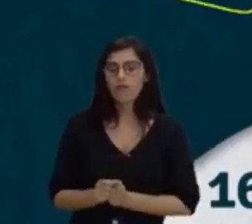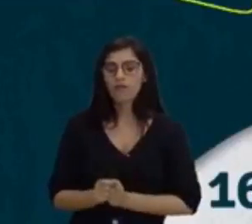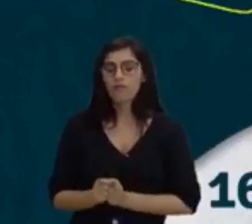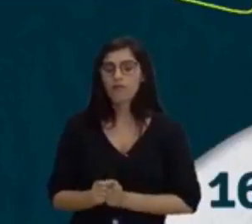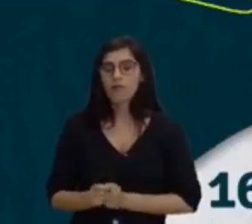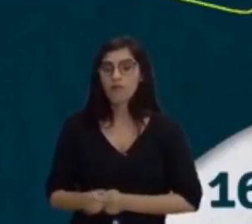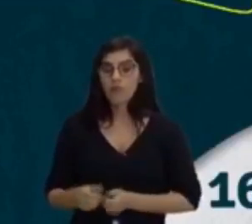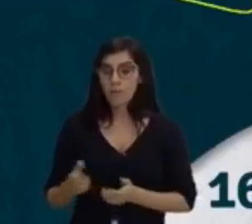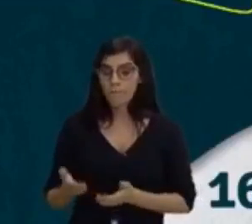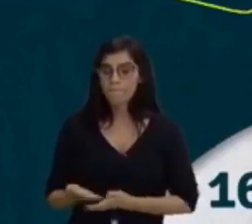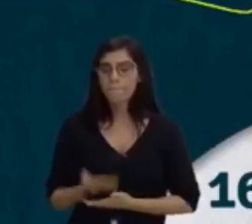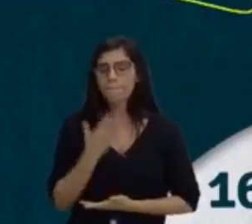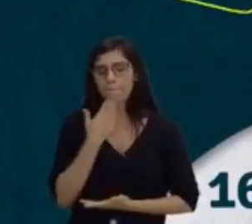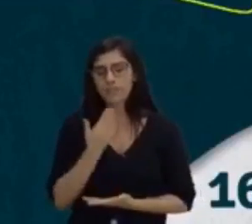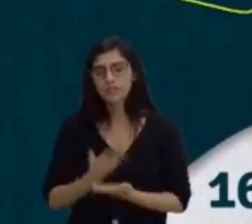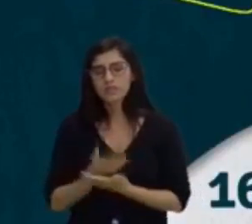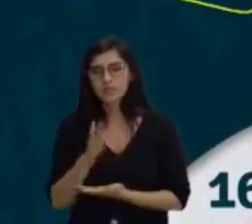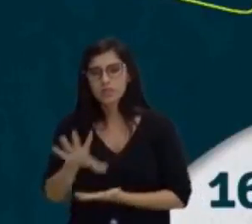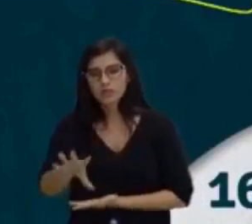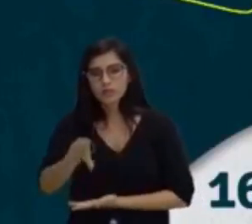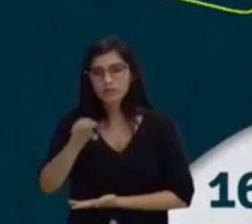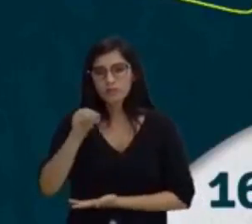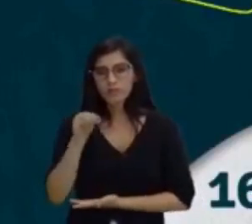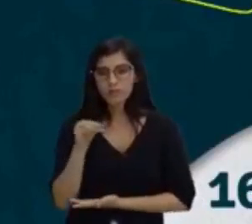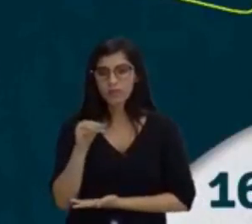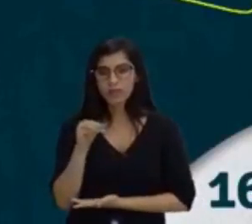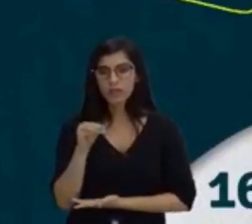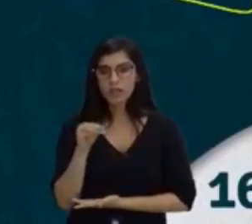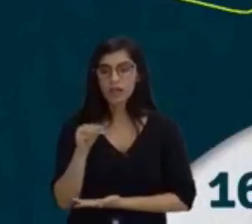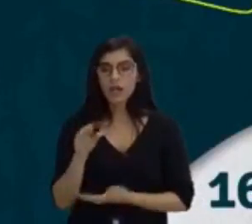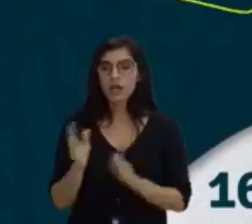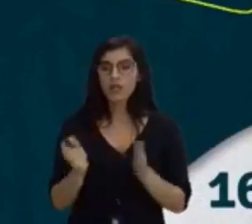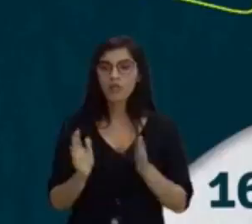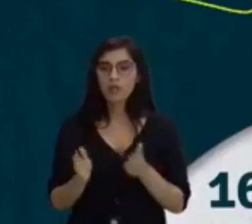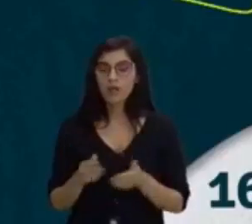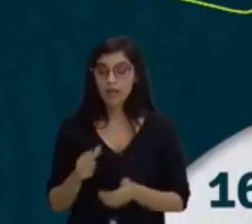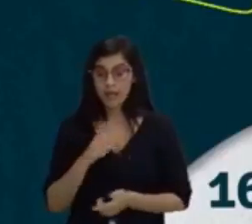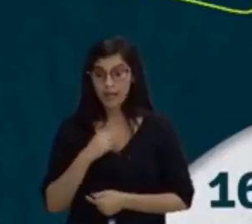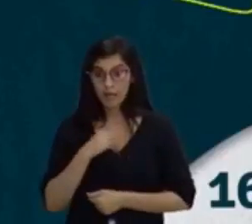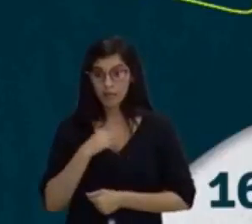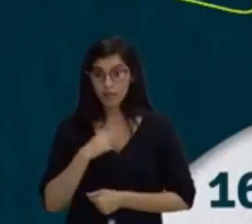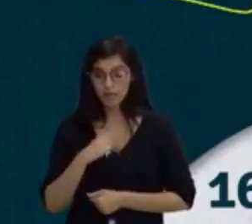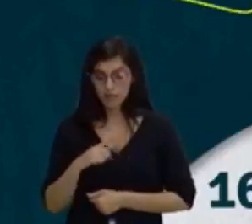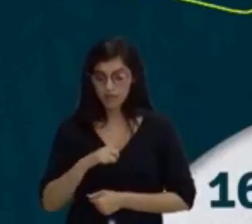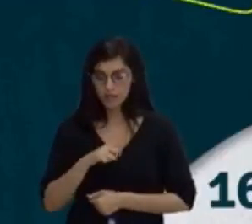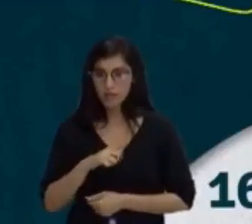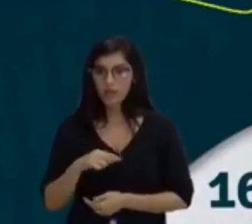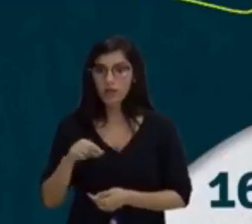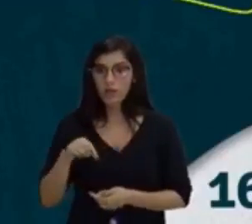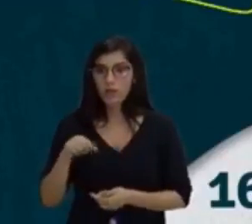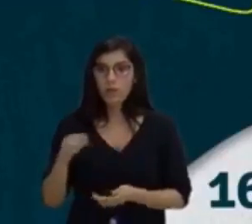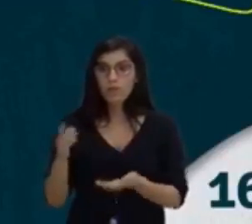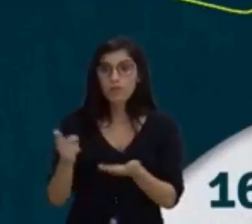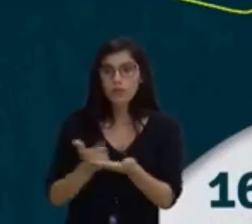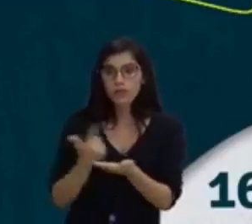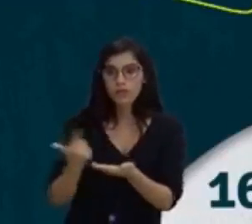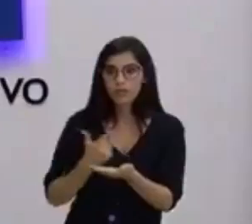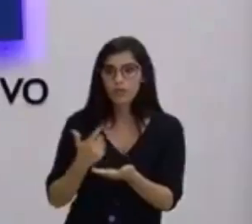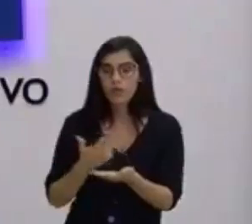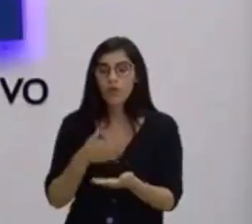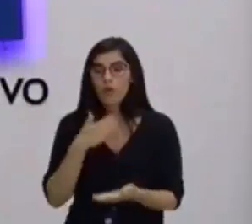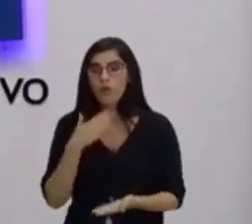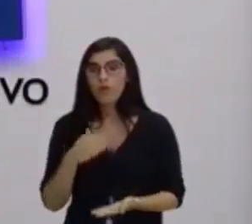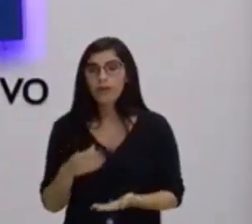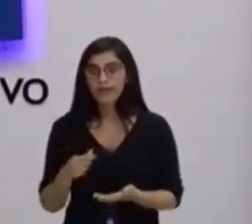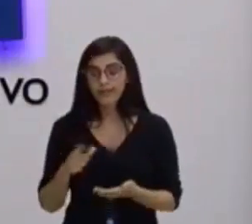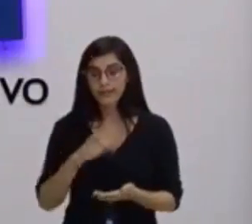você pegue aí também. Pegue aí o seu objeto. Eu estou aqui com um livro, ó. Um livro. Ele tem